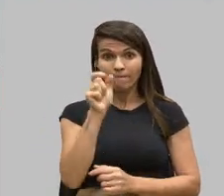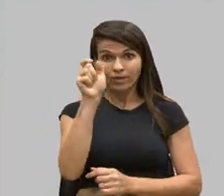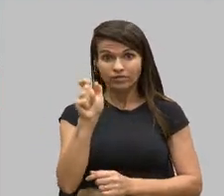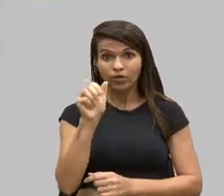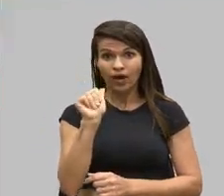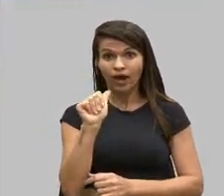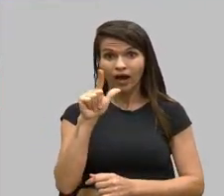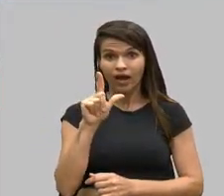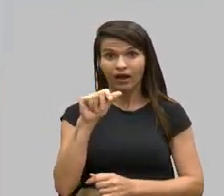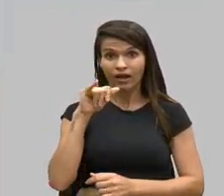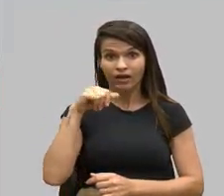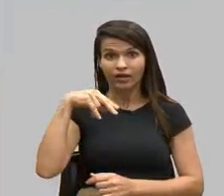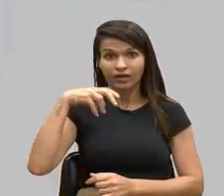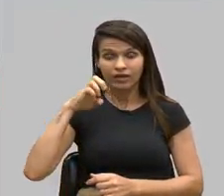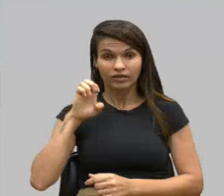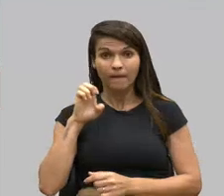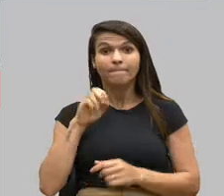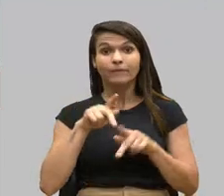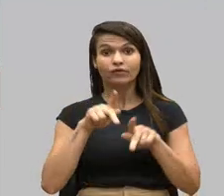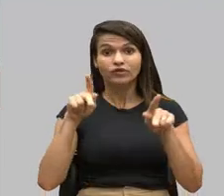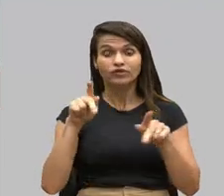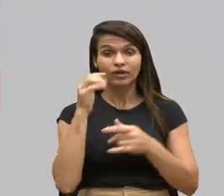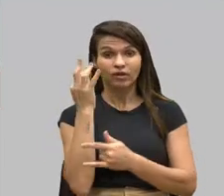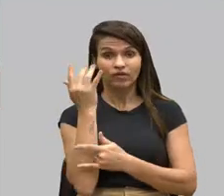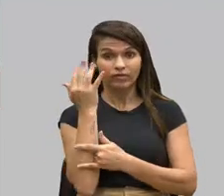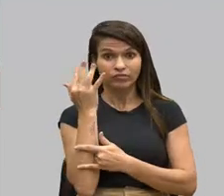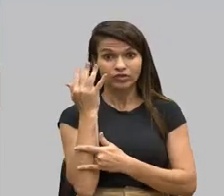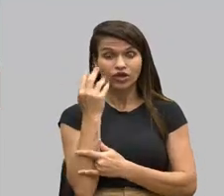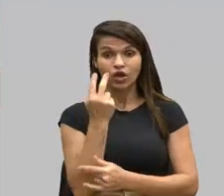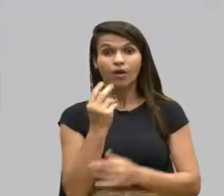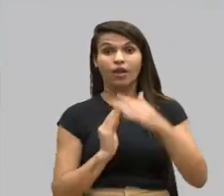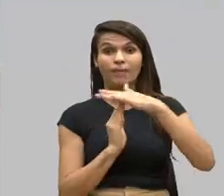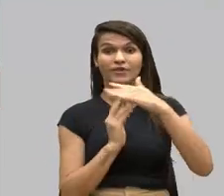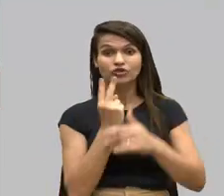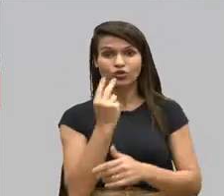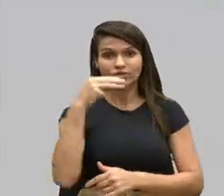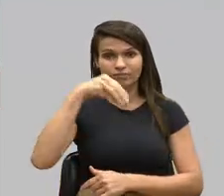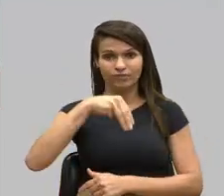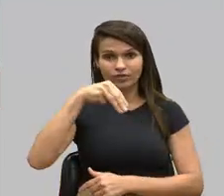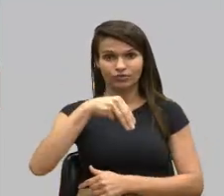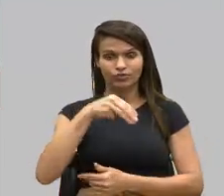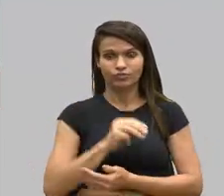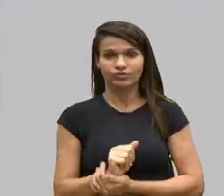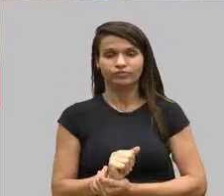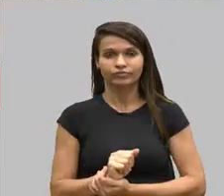da UFMG. Dois minutos, Marlene. Aline.